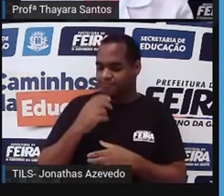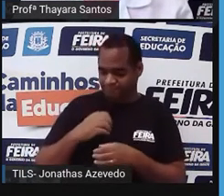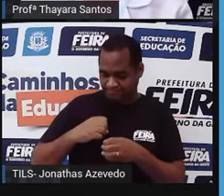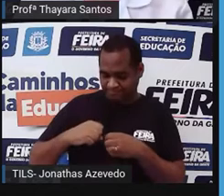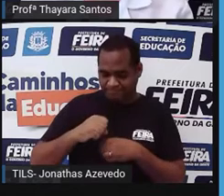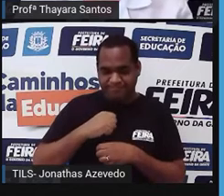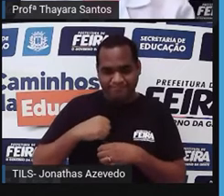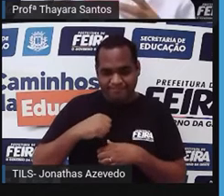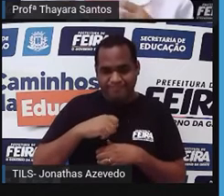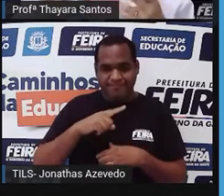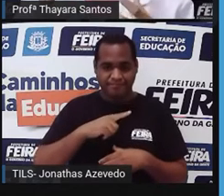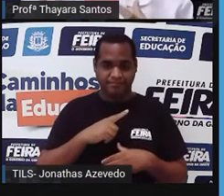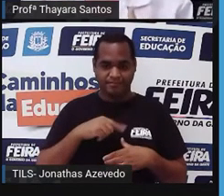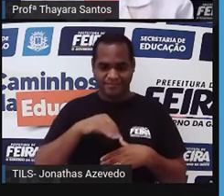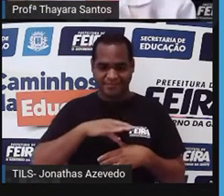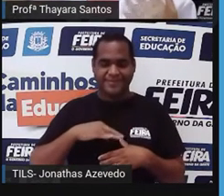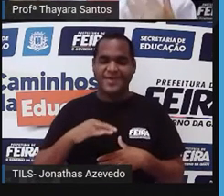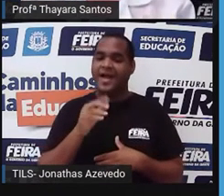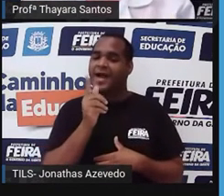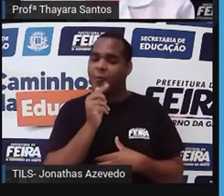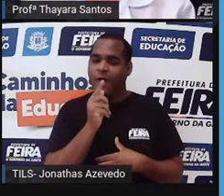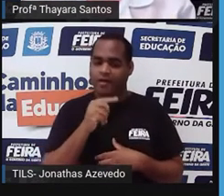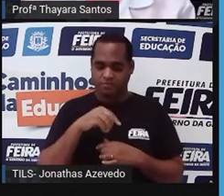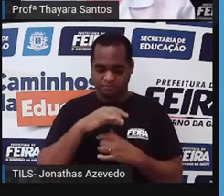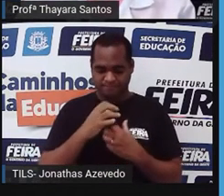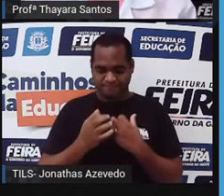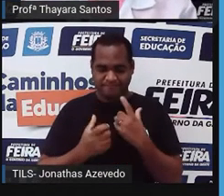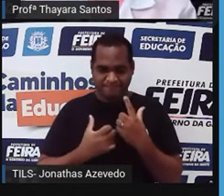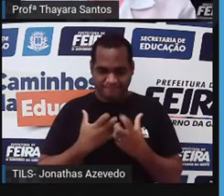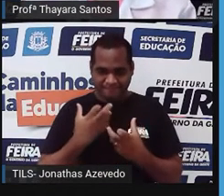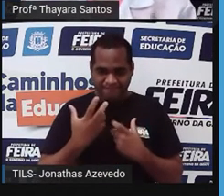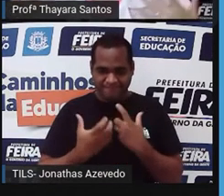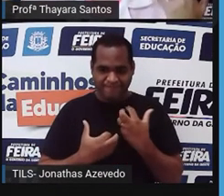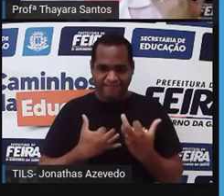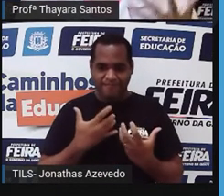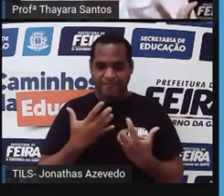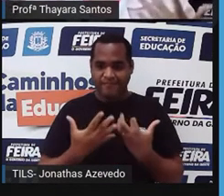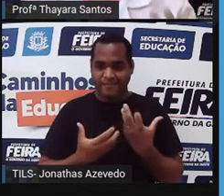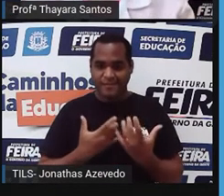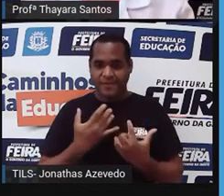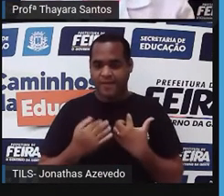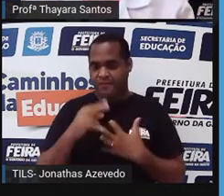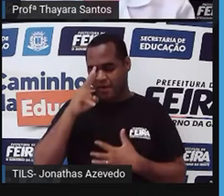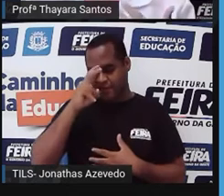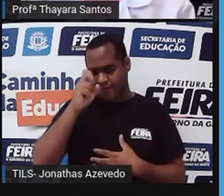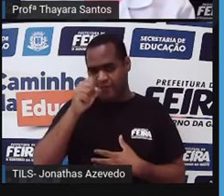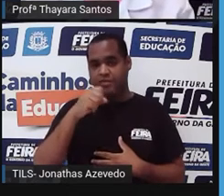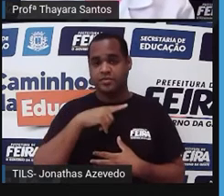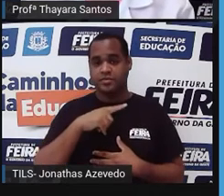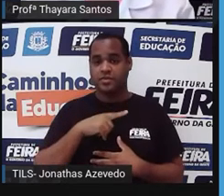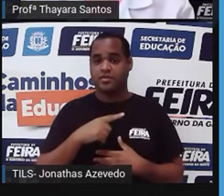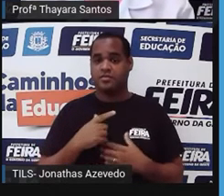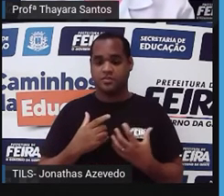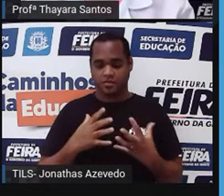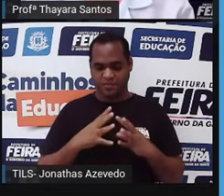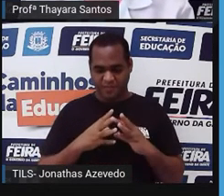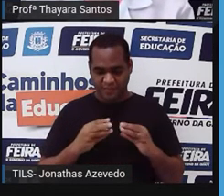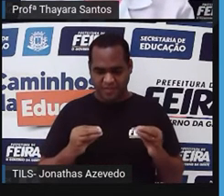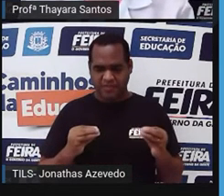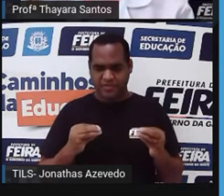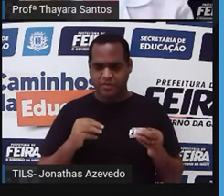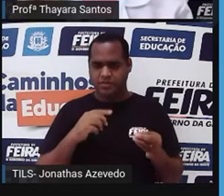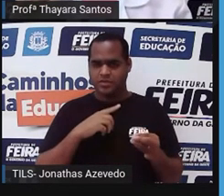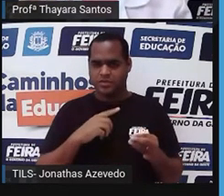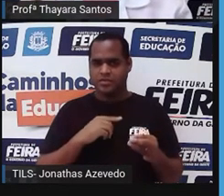que é um suco, é um líquido cheio de ácido clorídrico, que é um dos ácidos mais fortes. E por que ele não queima o nosso